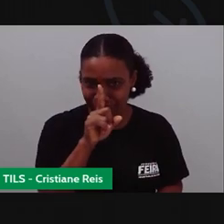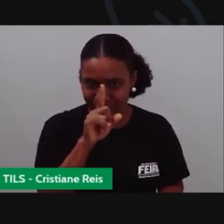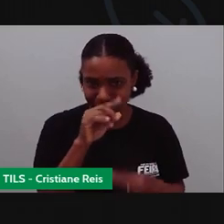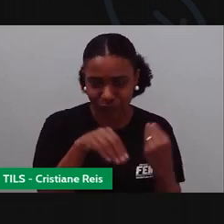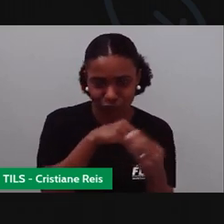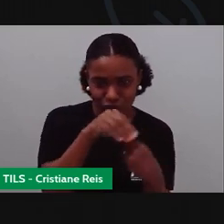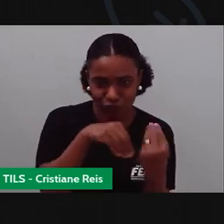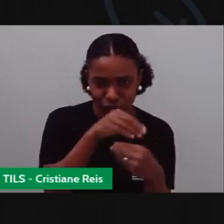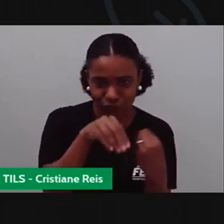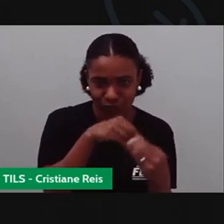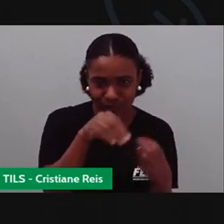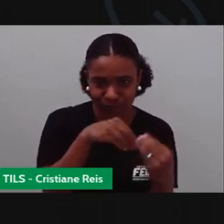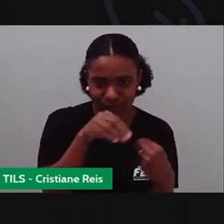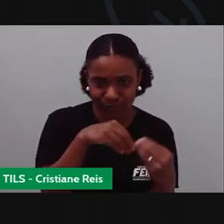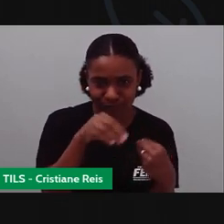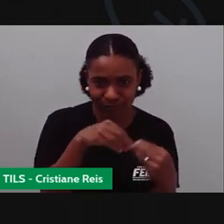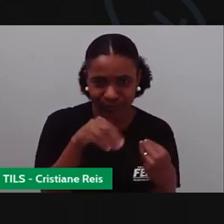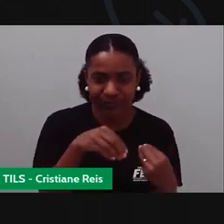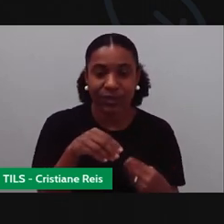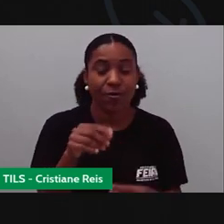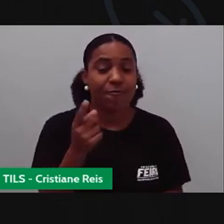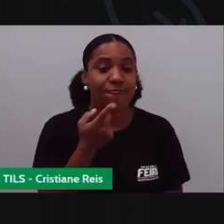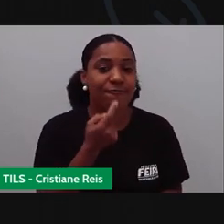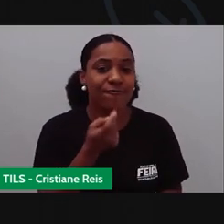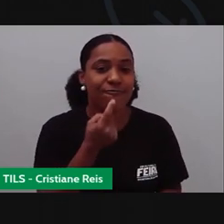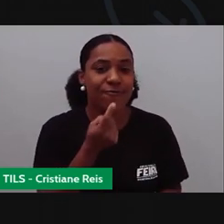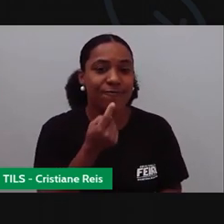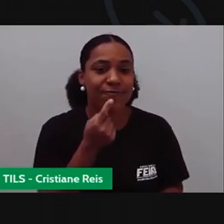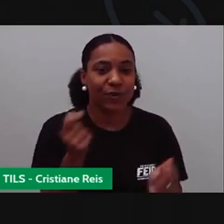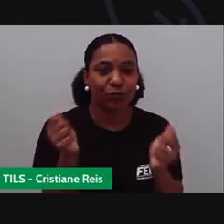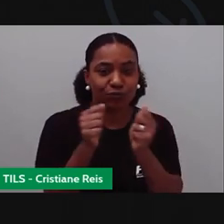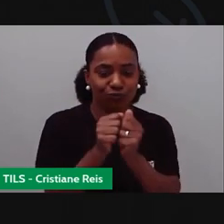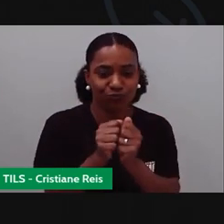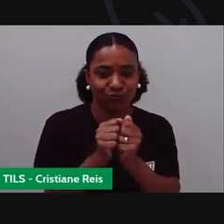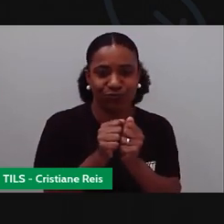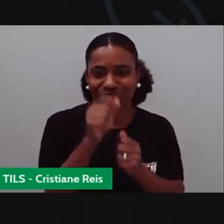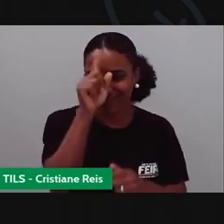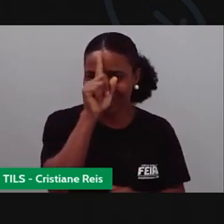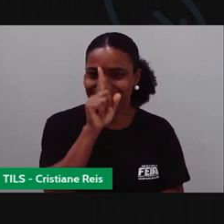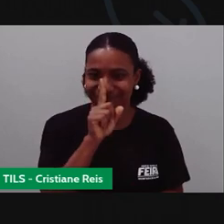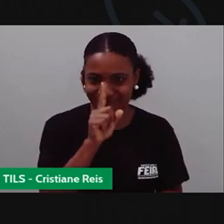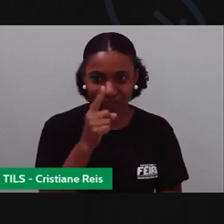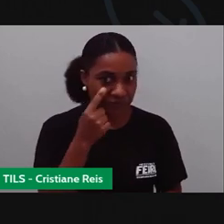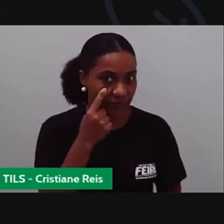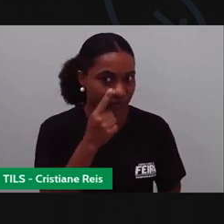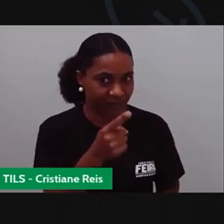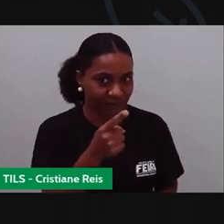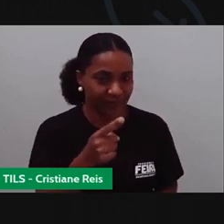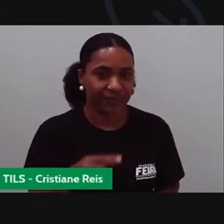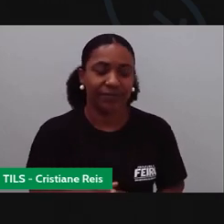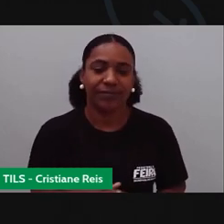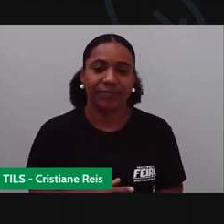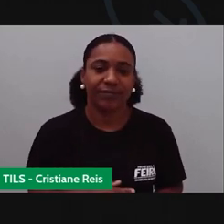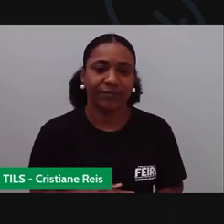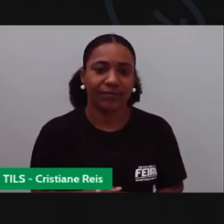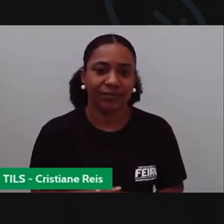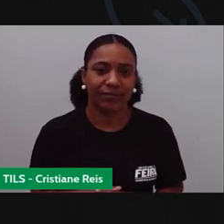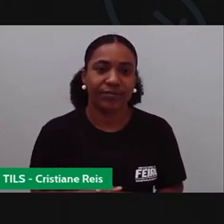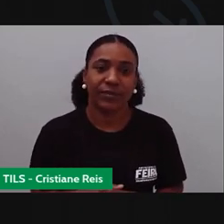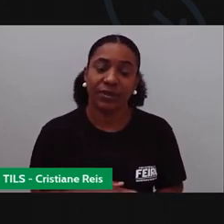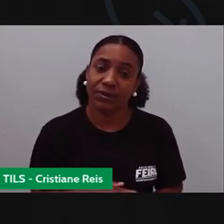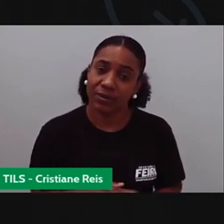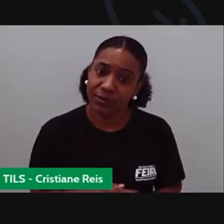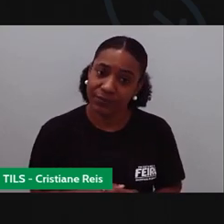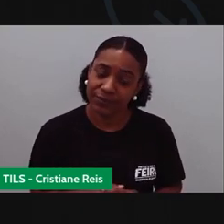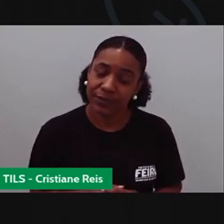em cima do guardanapozinho mesmo, ó. Vermelho e amarelo. E aí o que é eu faço? Eu aconselho a vocês